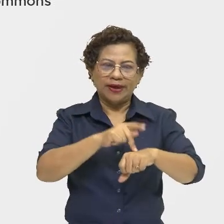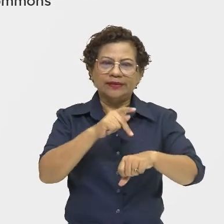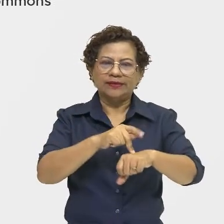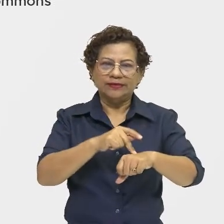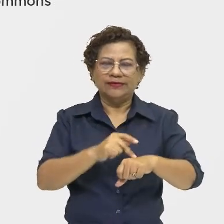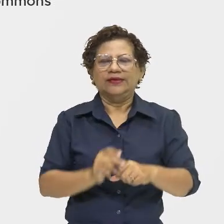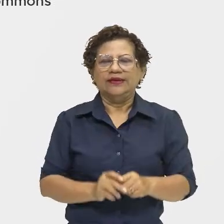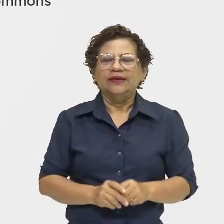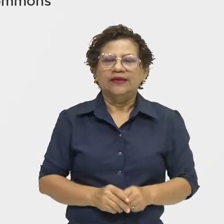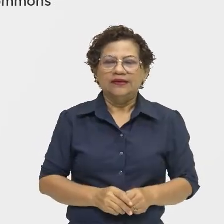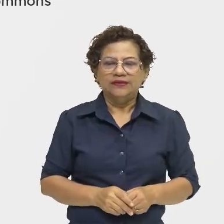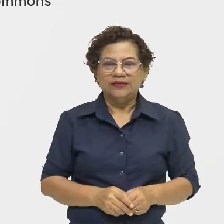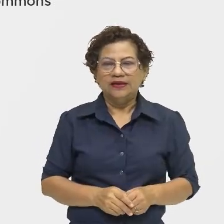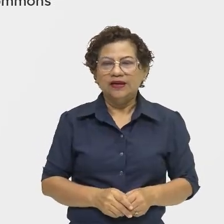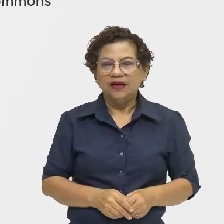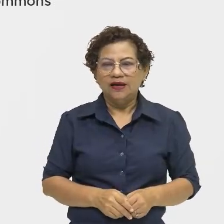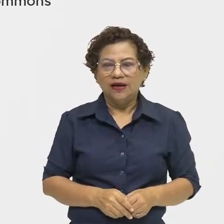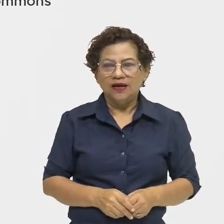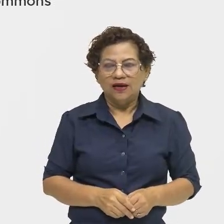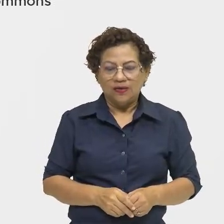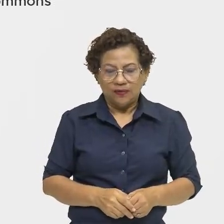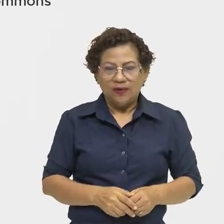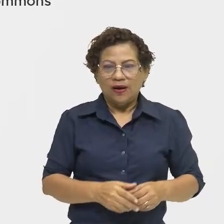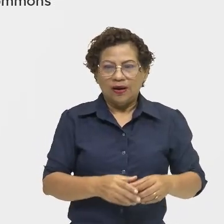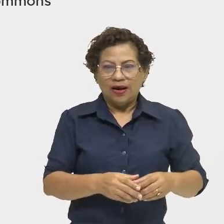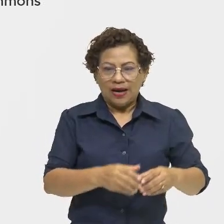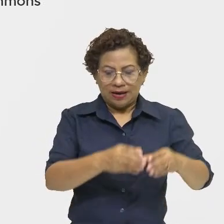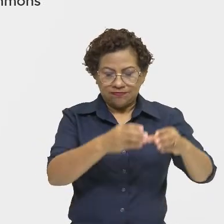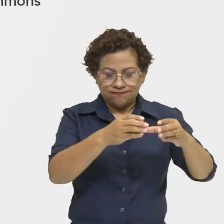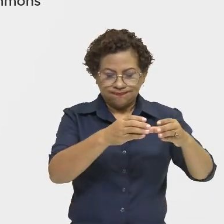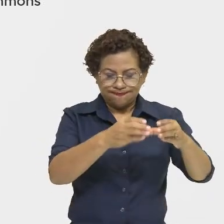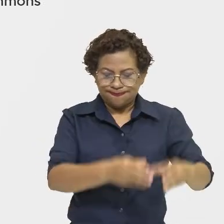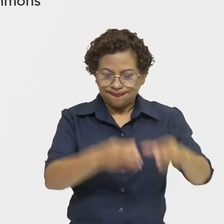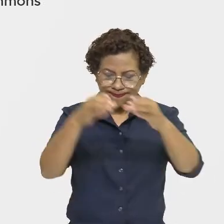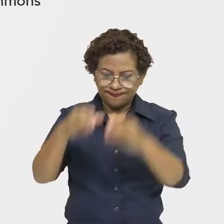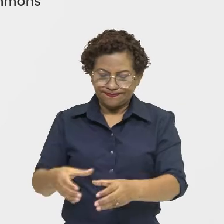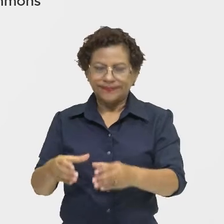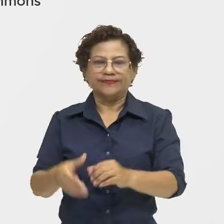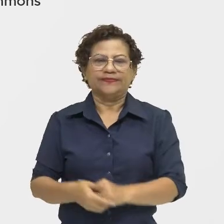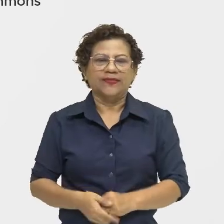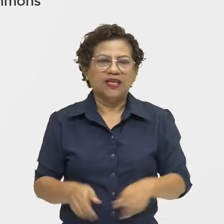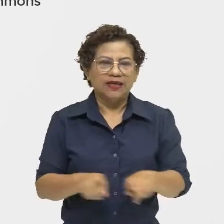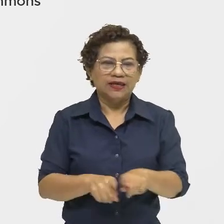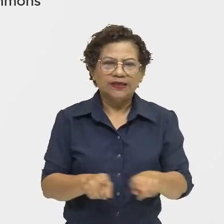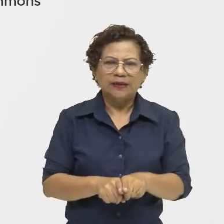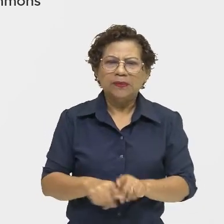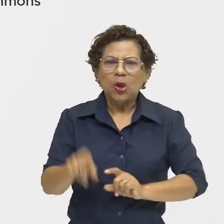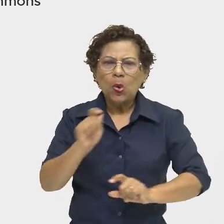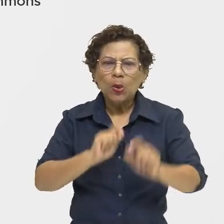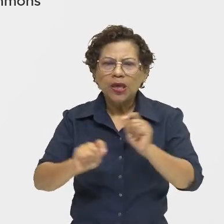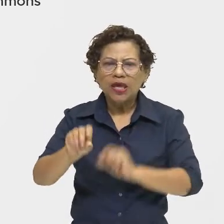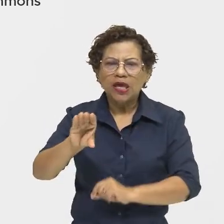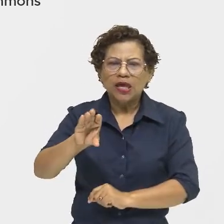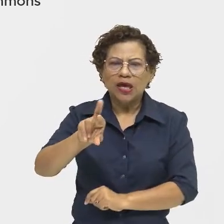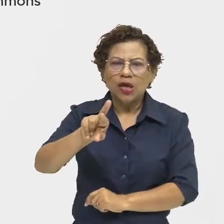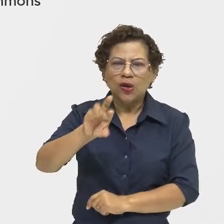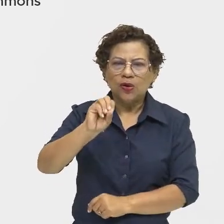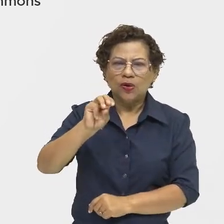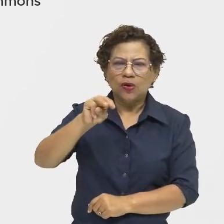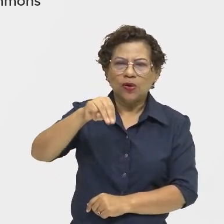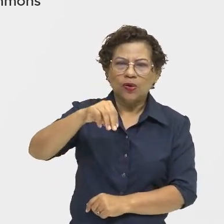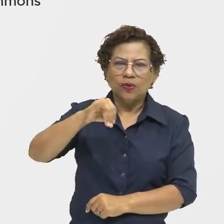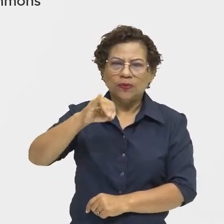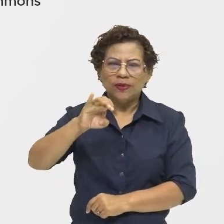vertical. Aí nós temos os cromeletes, vamos ver? Que esse cromeletes já é mais voltado para a questão